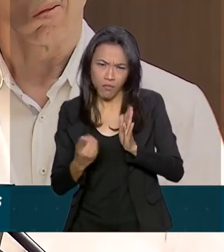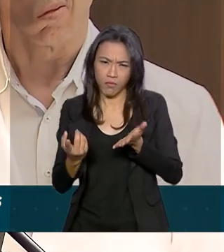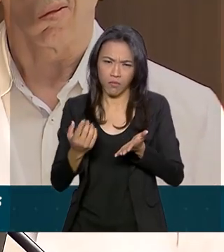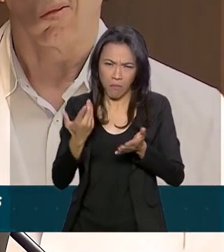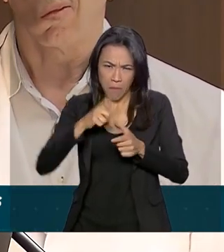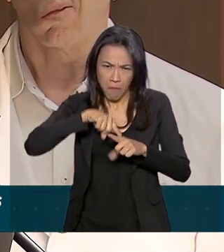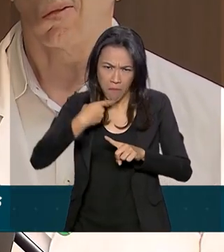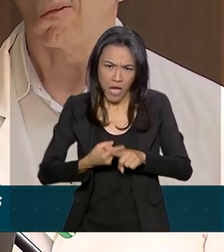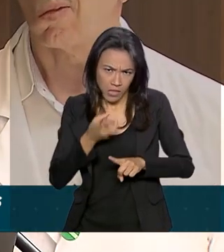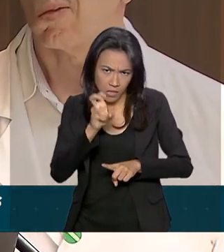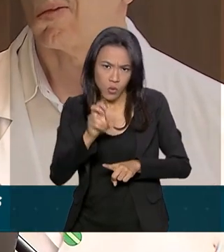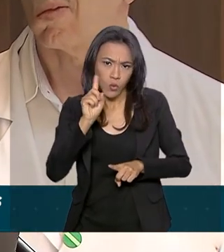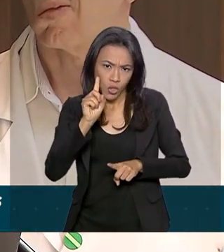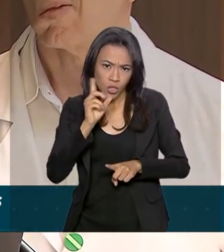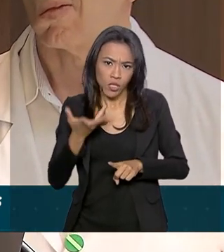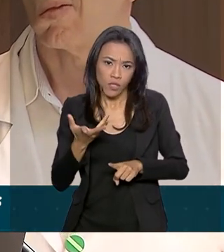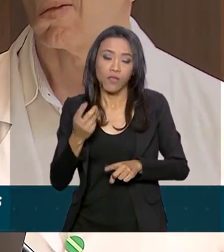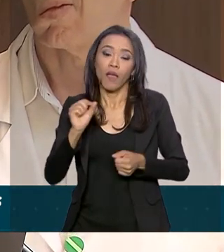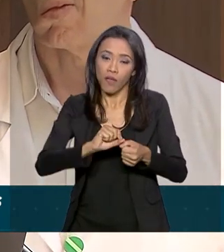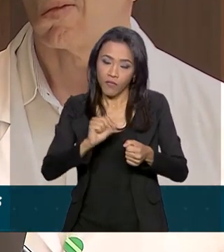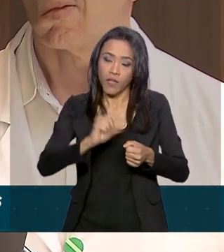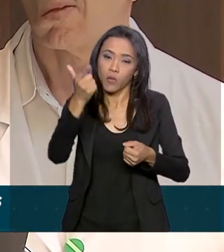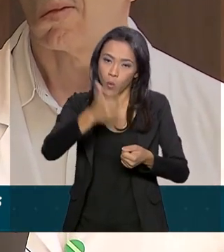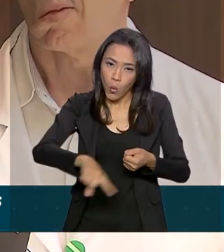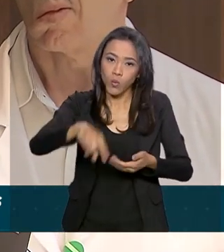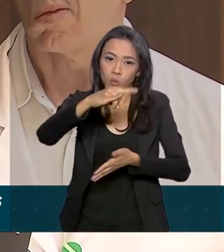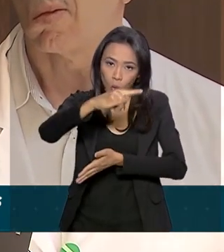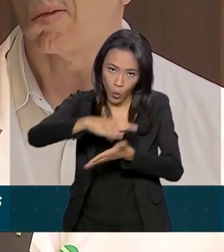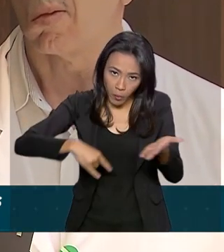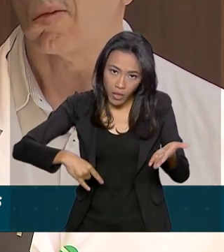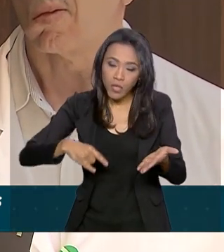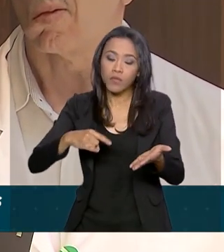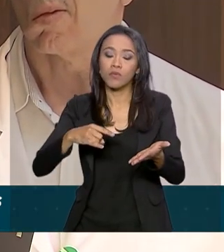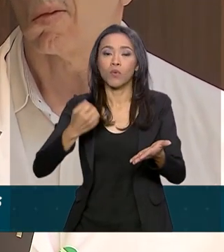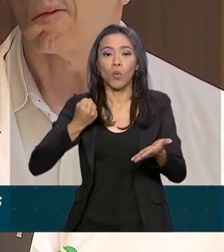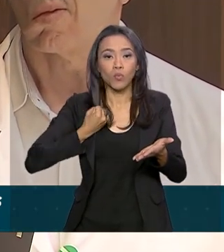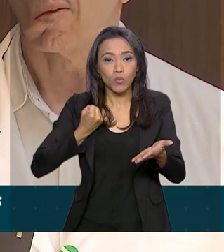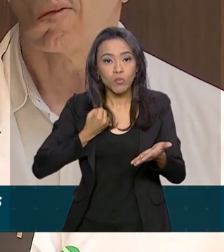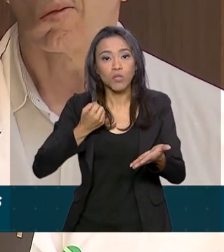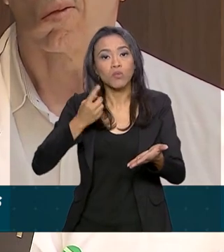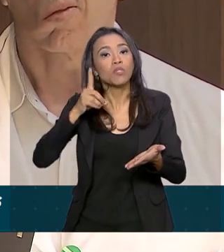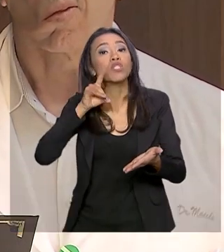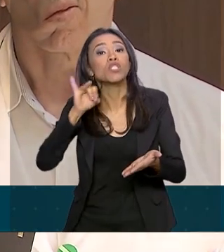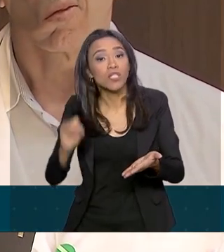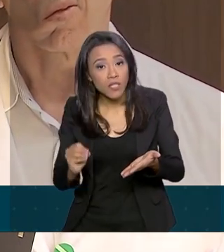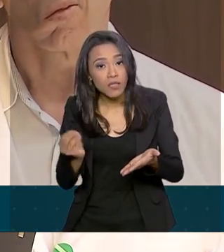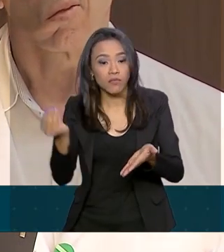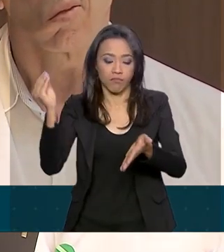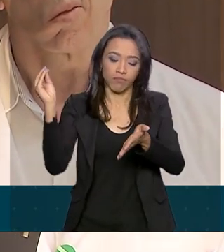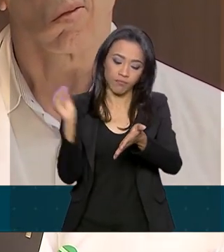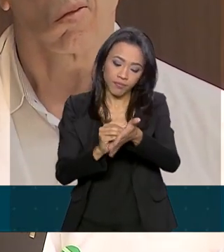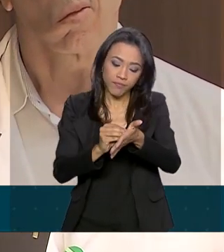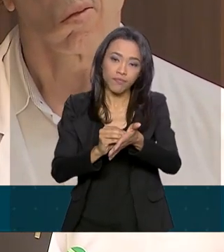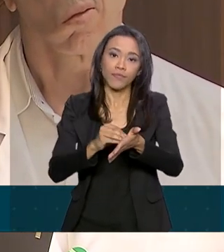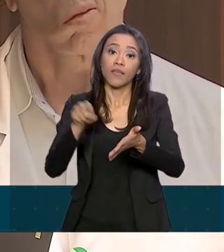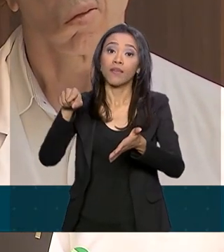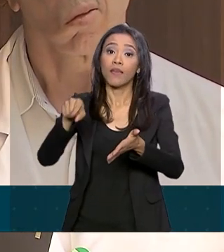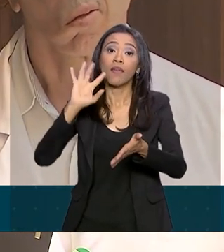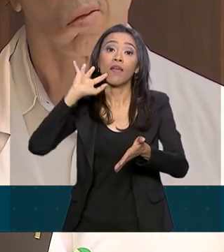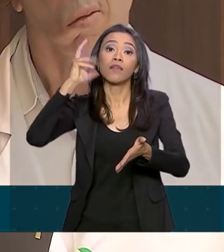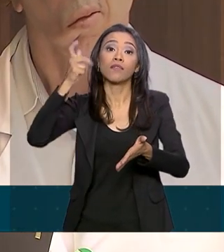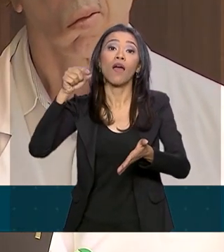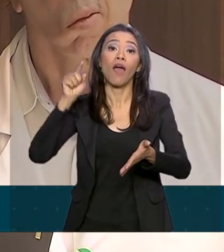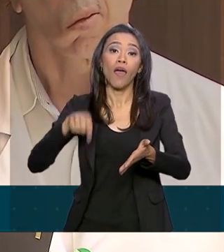cinco dias, mais dois dias? É feito mais um documento com um número X de dias, definido inicialmente pela equipe médica da